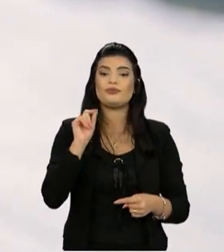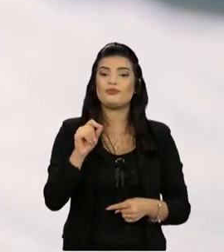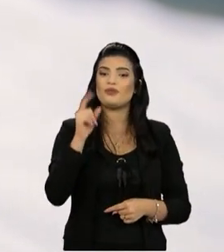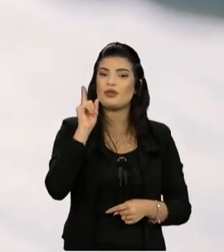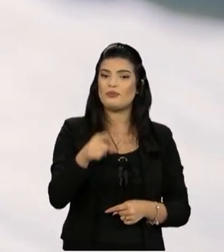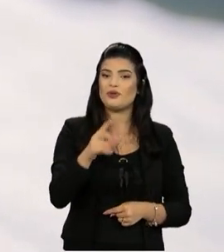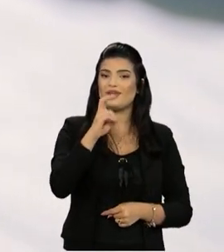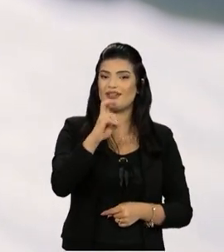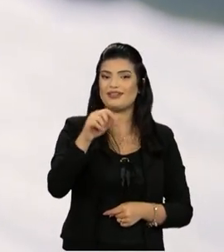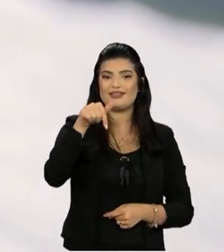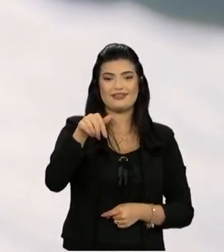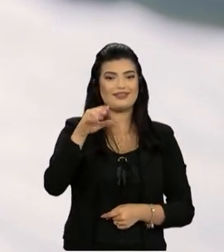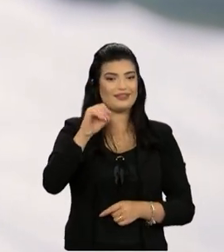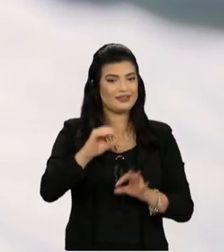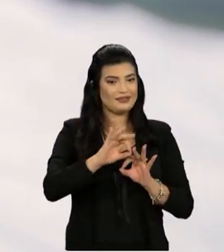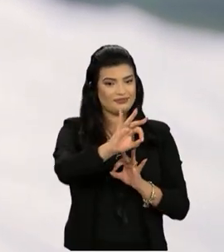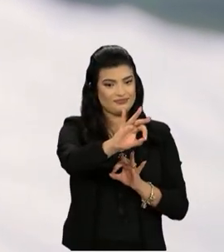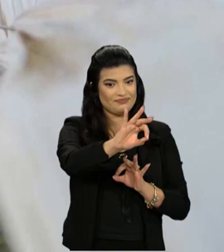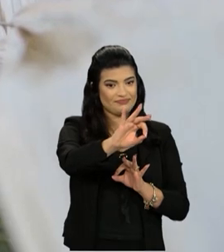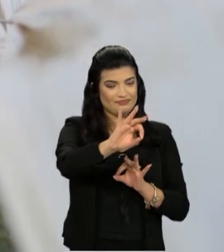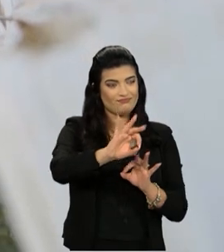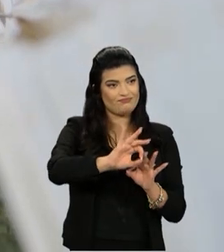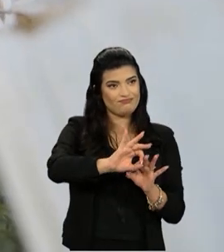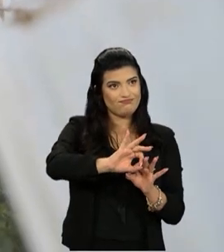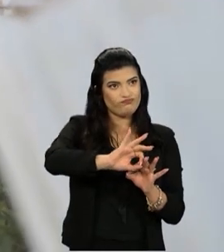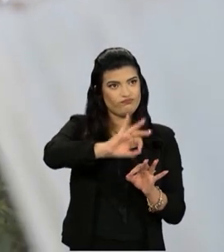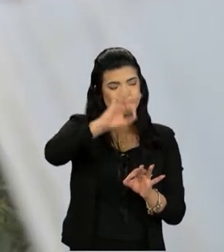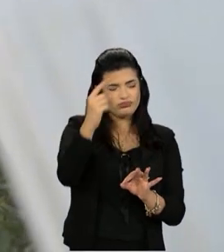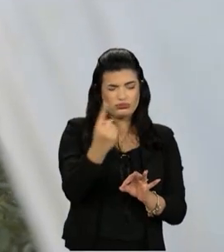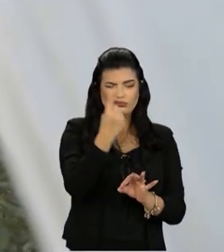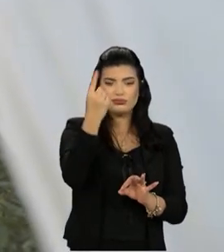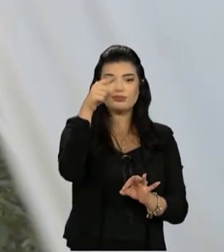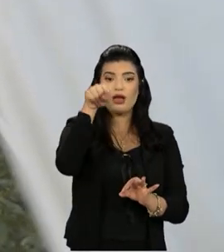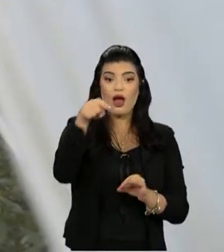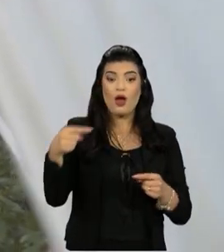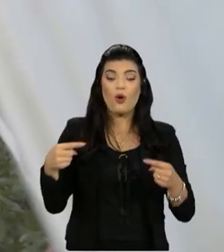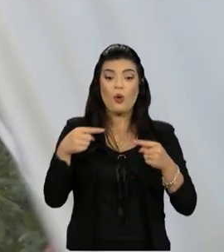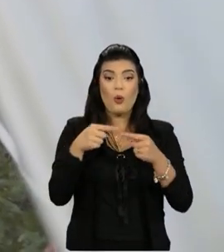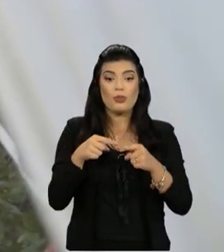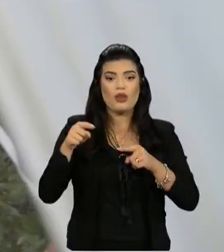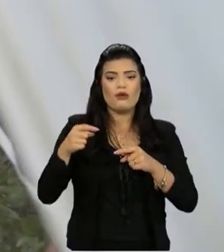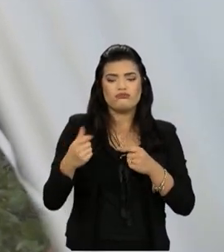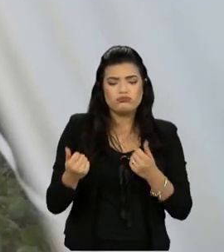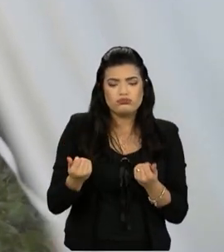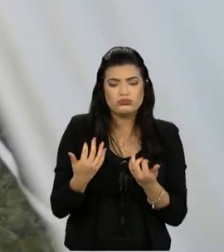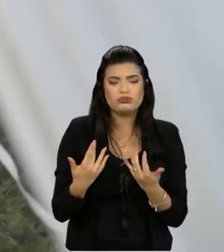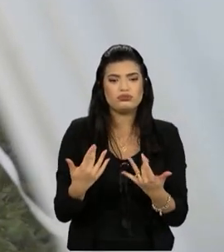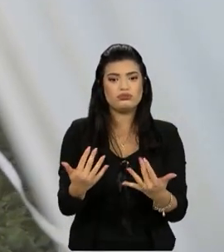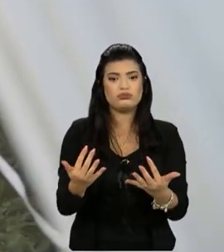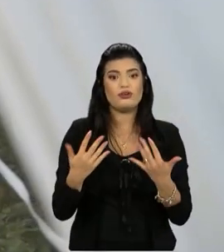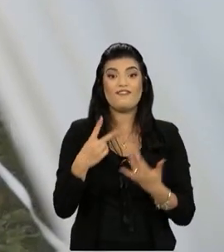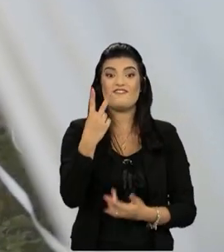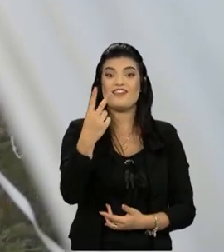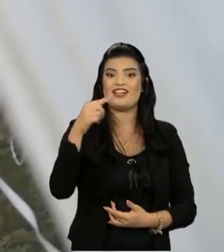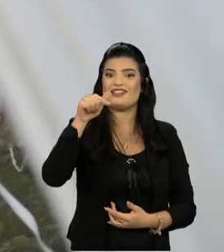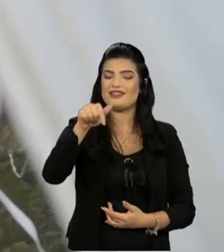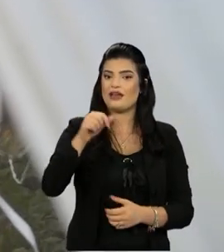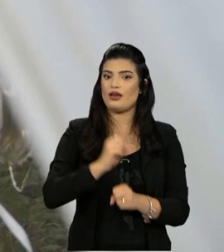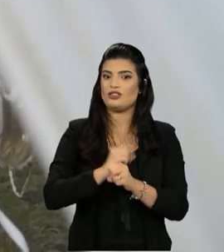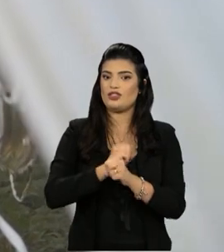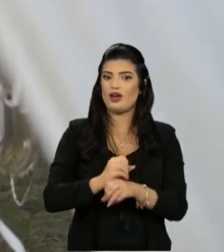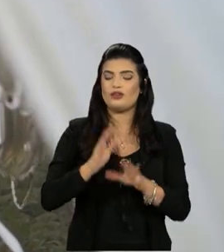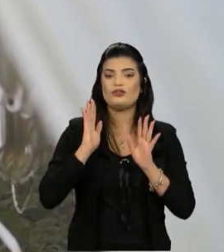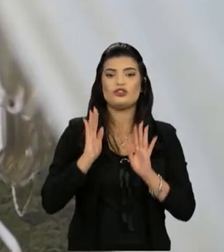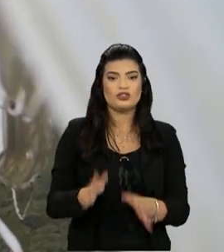.570 metros de altitude. Lavoura cultivada pelo André há 27 anos. Paulista de Jundiaí,